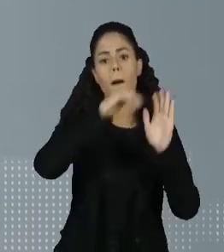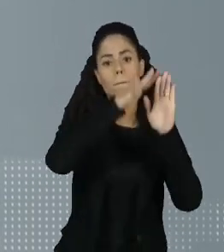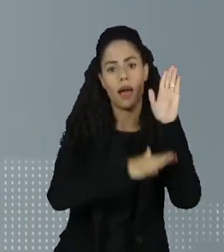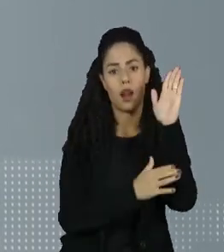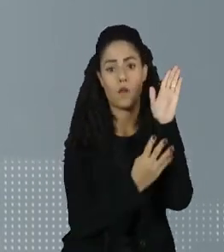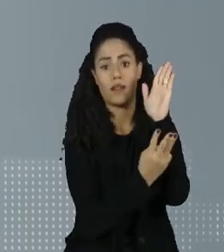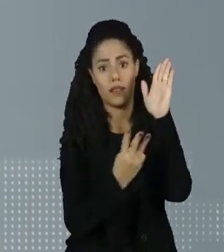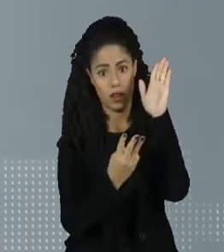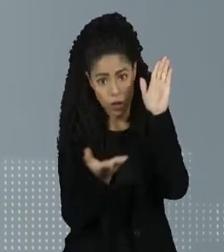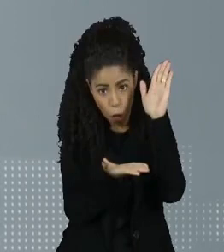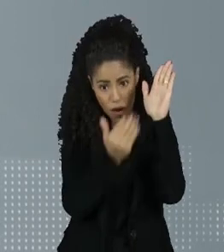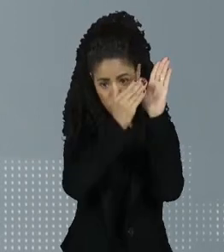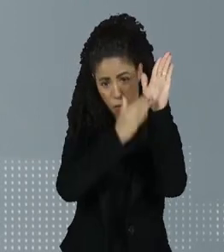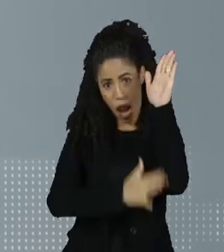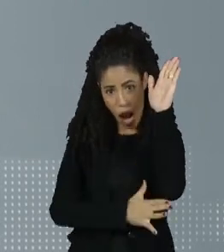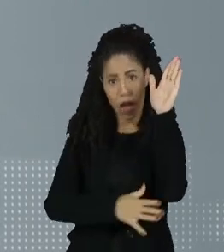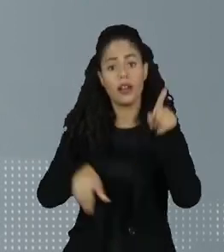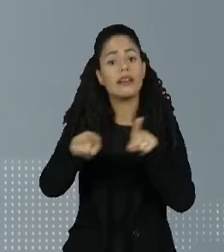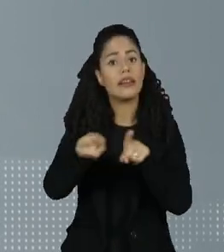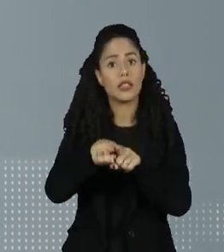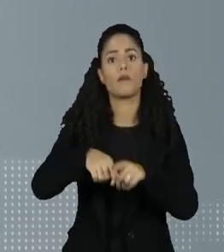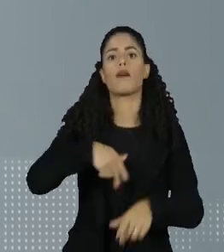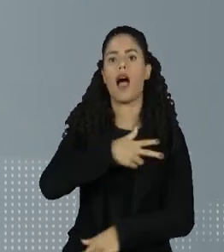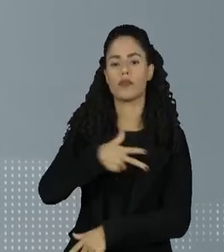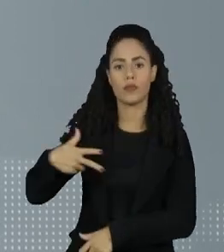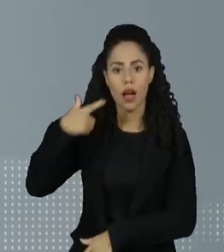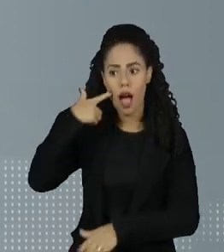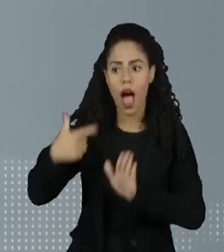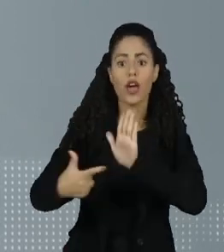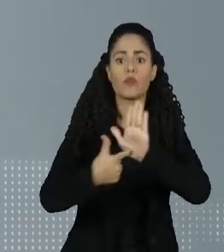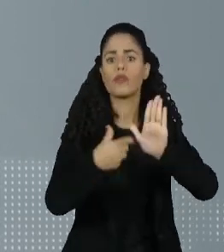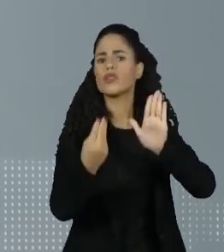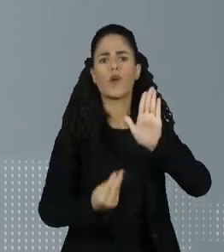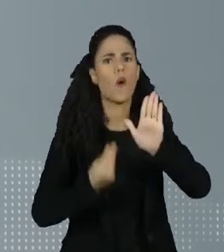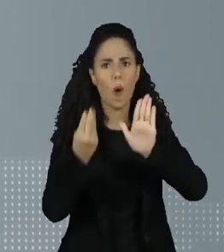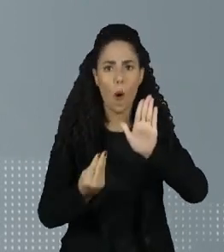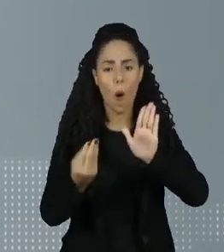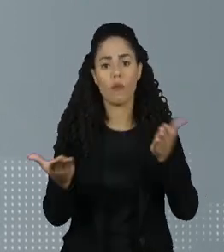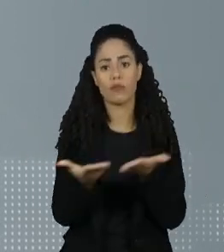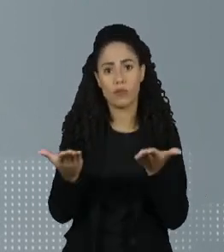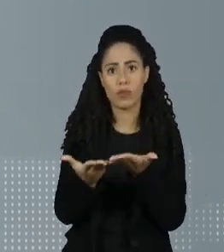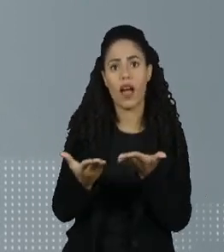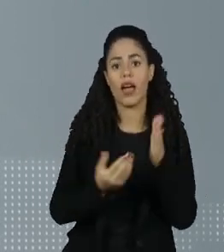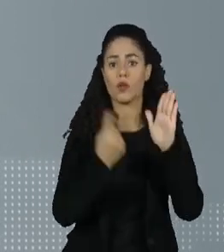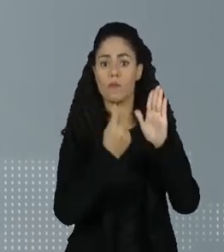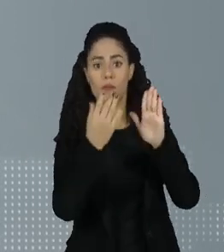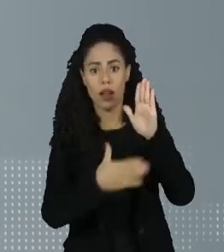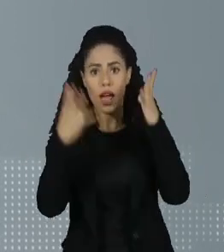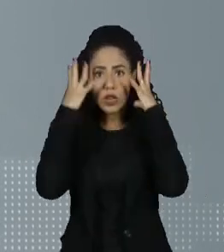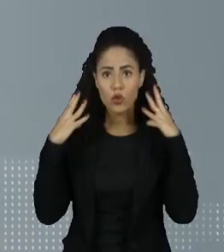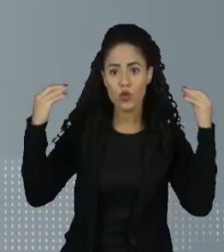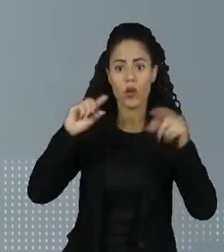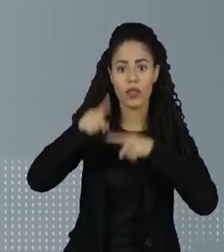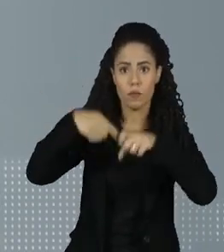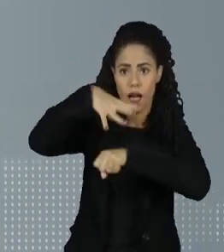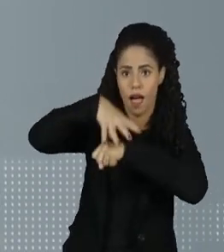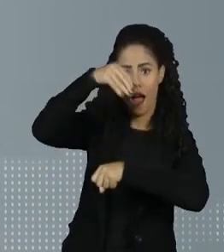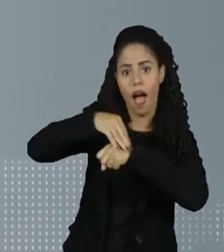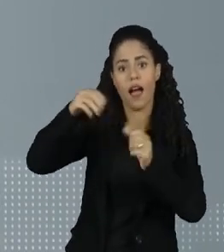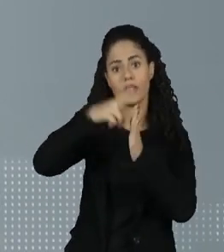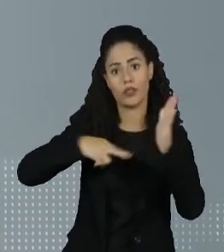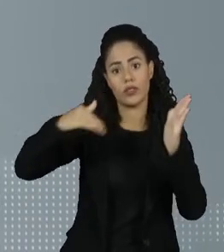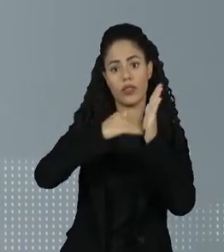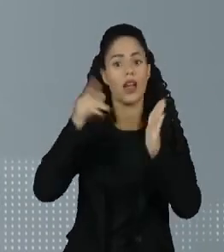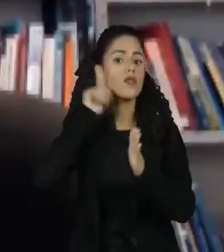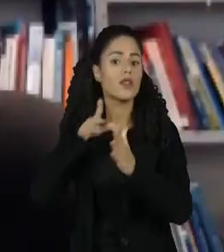43. A Dinamarca lidera o ranking dos regimes mais sustentáveis, seguida por Holanda, Suécia, Nova Zelândia